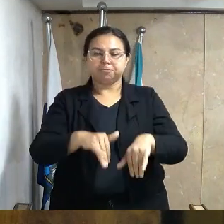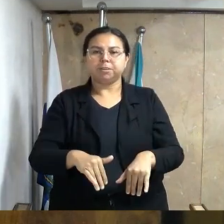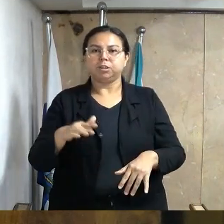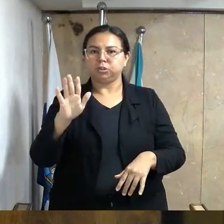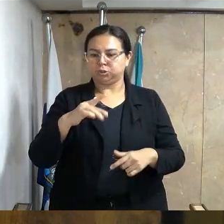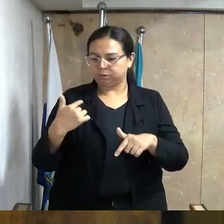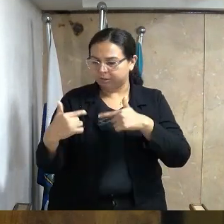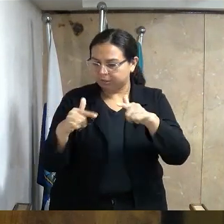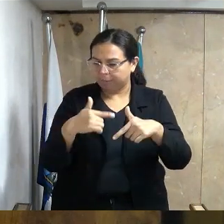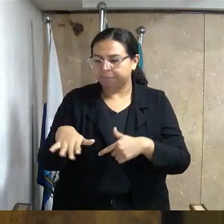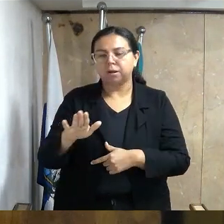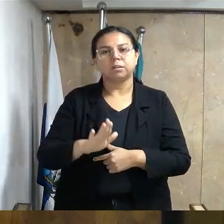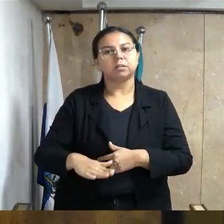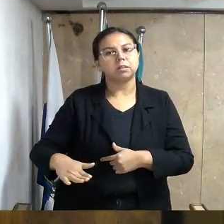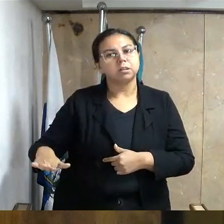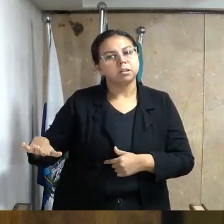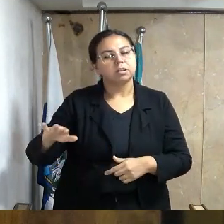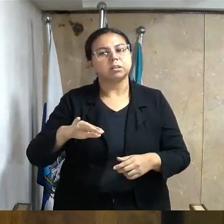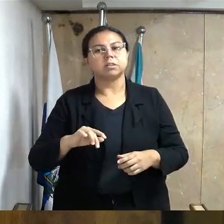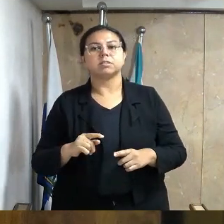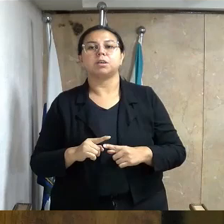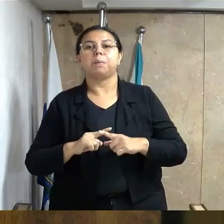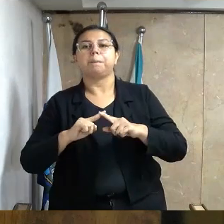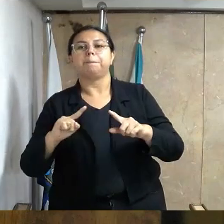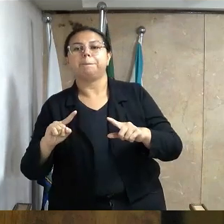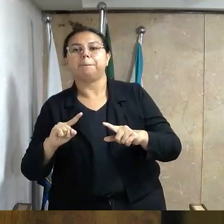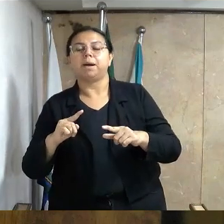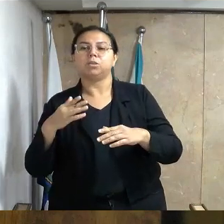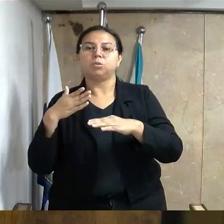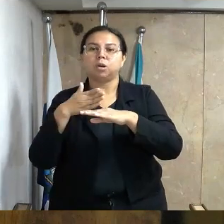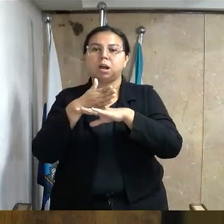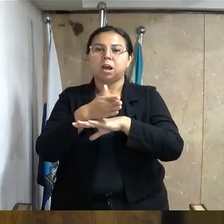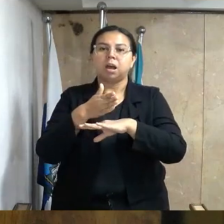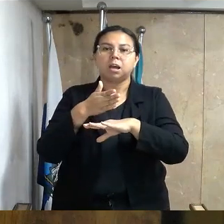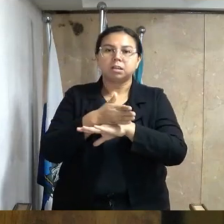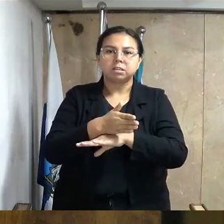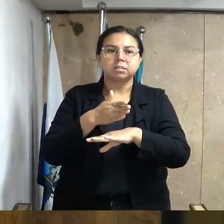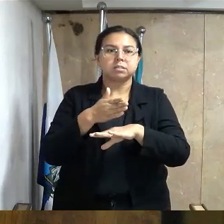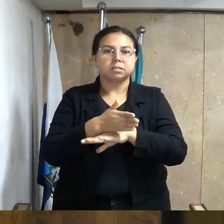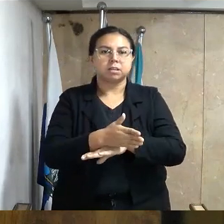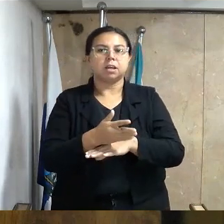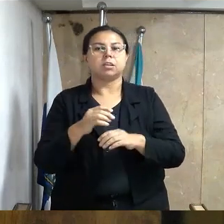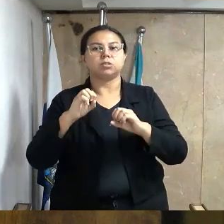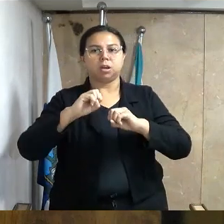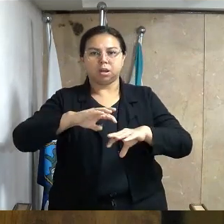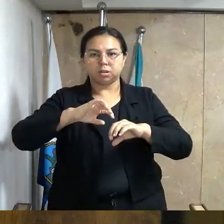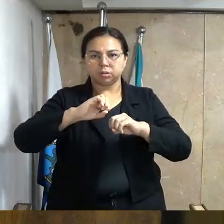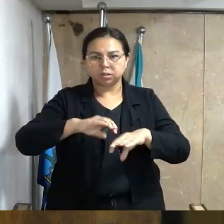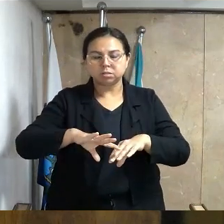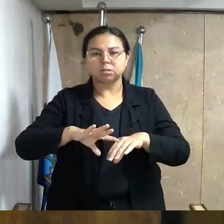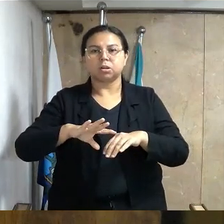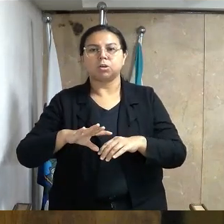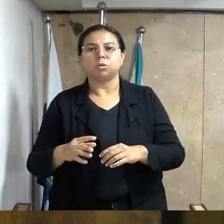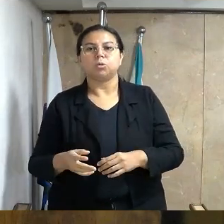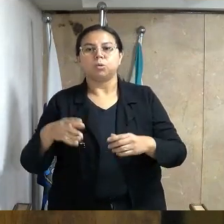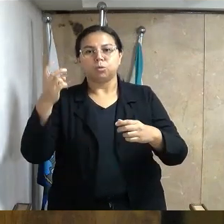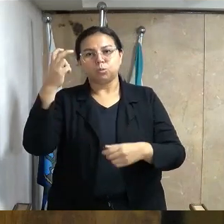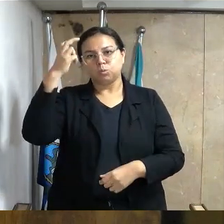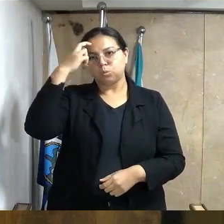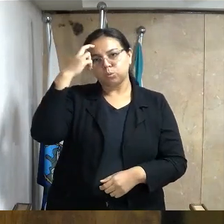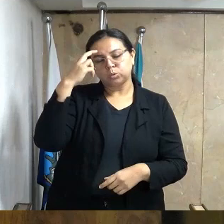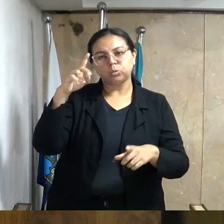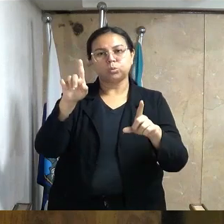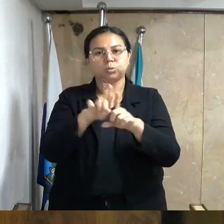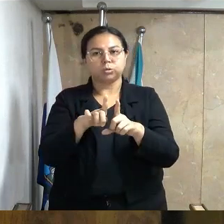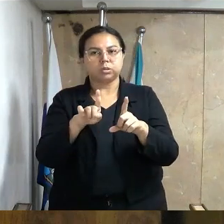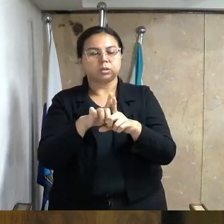todas as suas formas, garantindo o acesso dessas crianças e adolescentes à educação, cultura e à